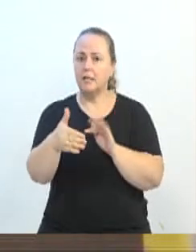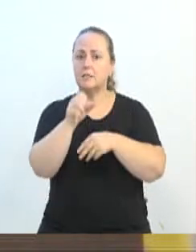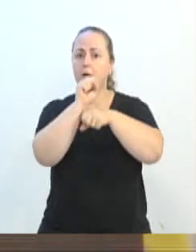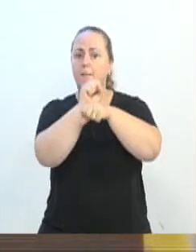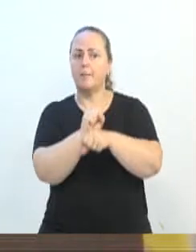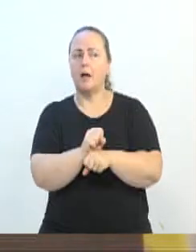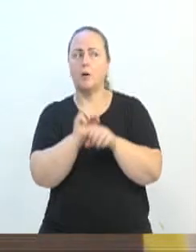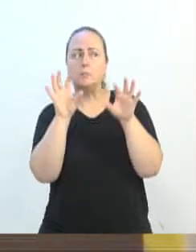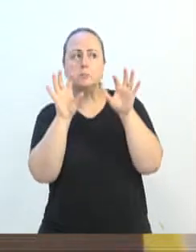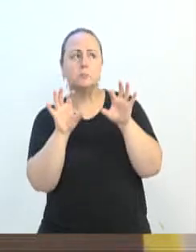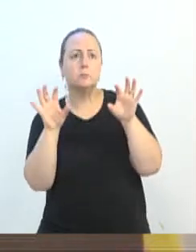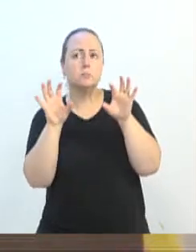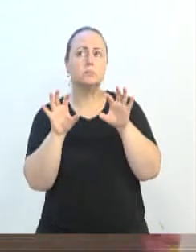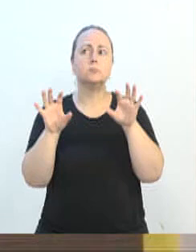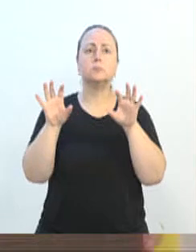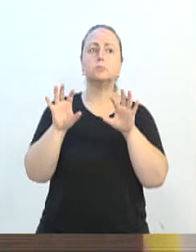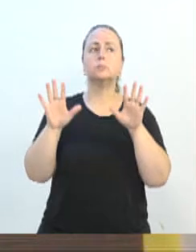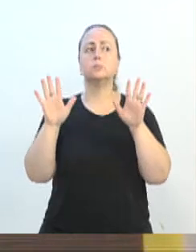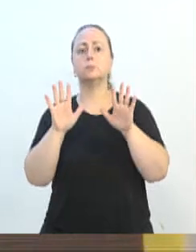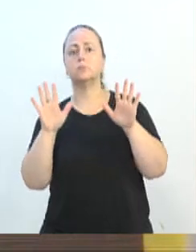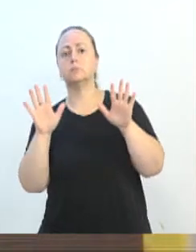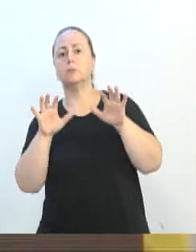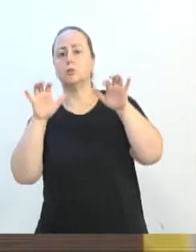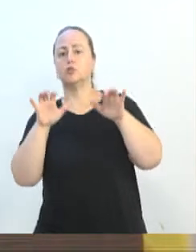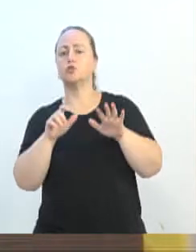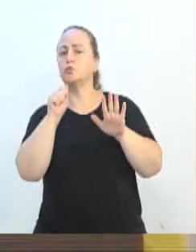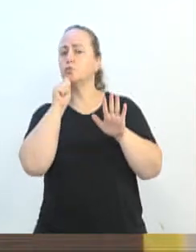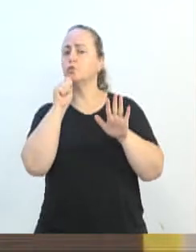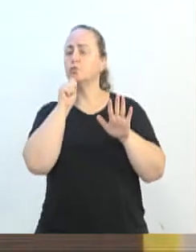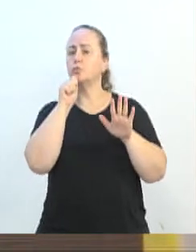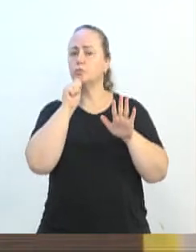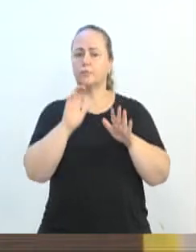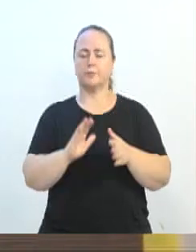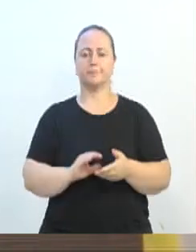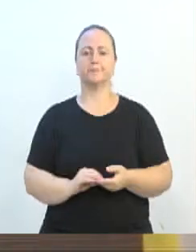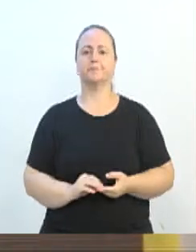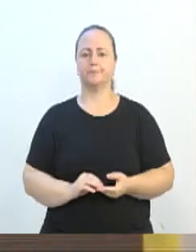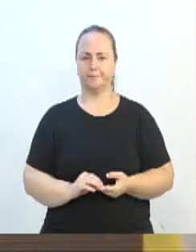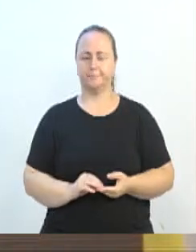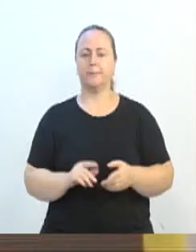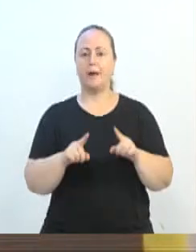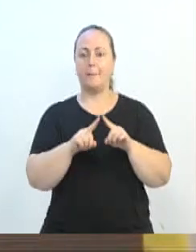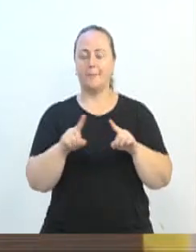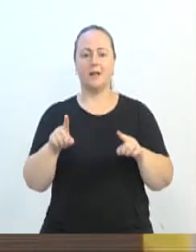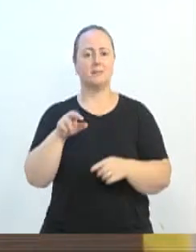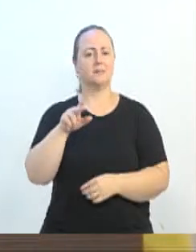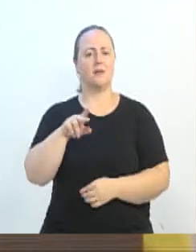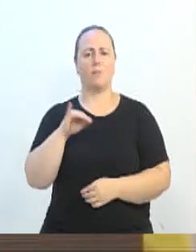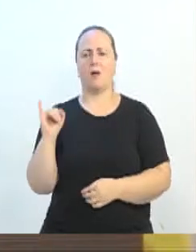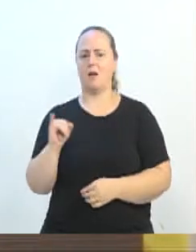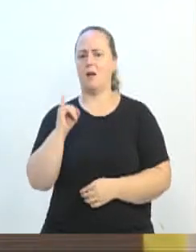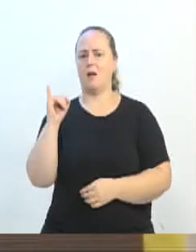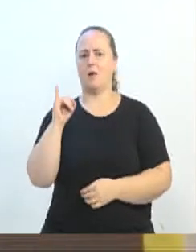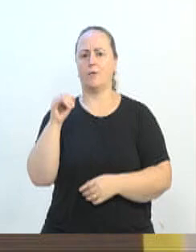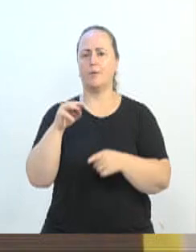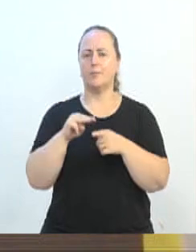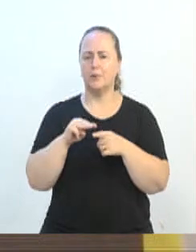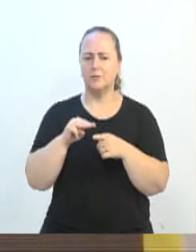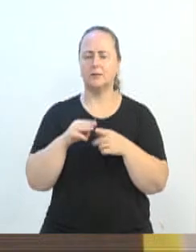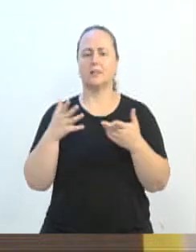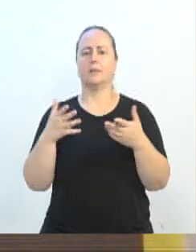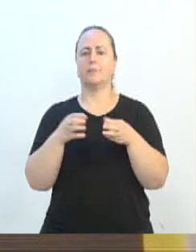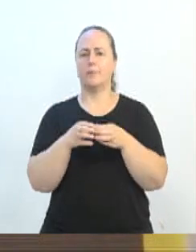está cooperando nesses últimos dias. Mesmo assim, é muito importante que o município continue com as equipes